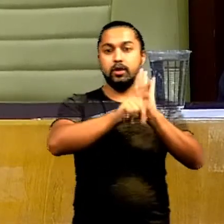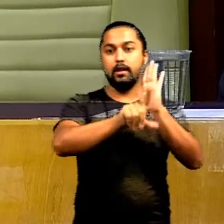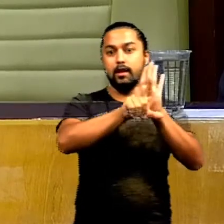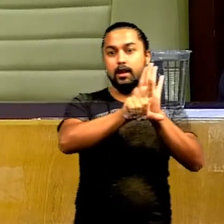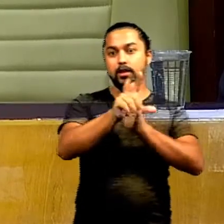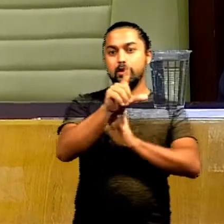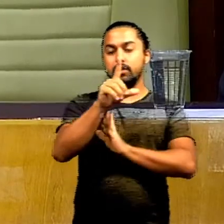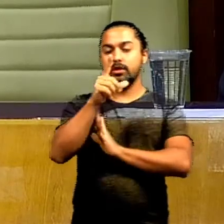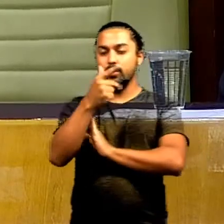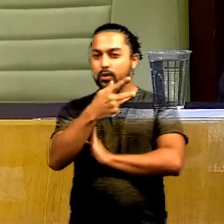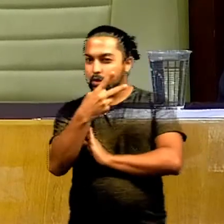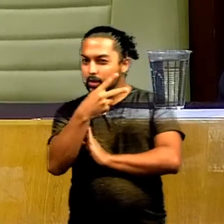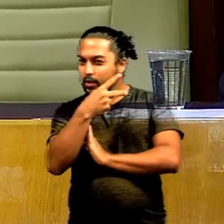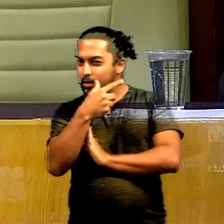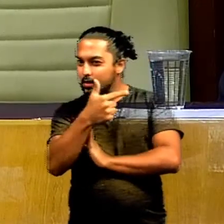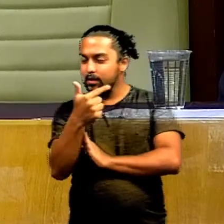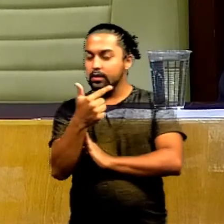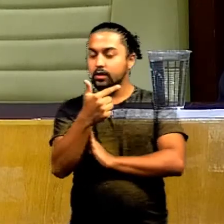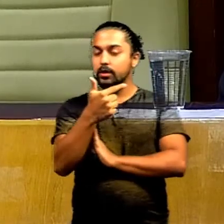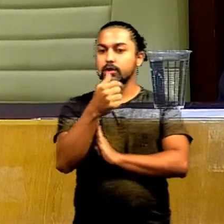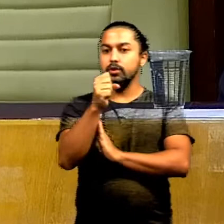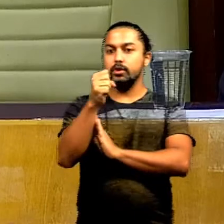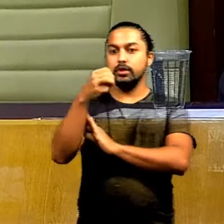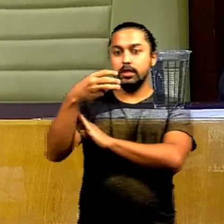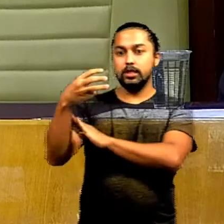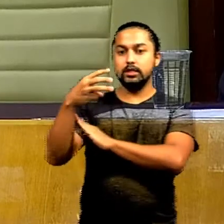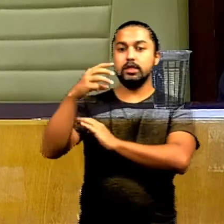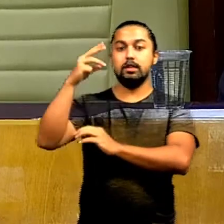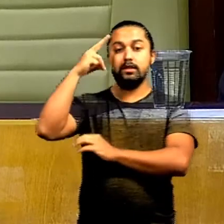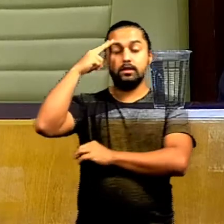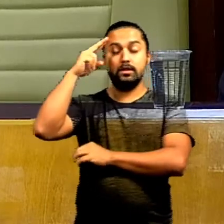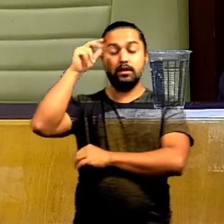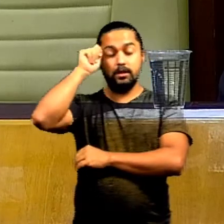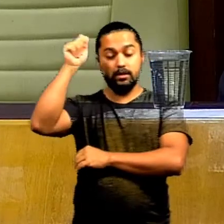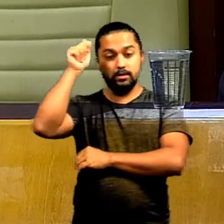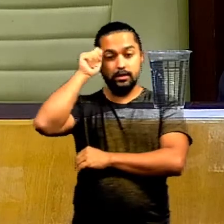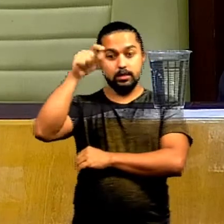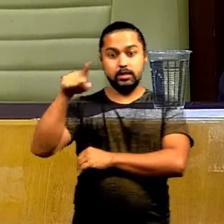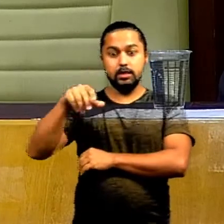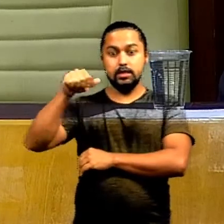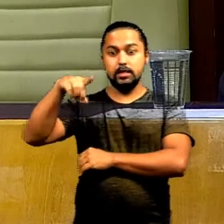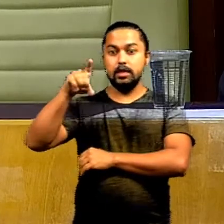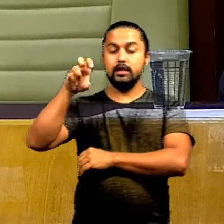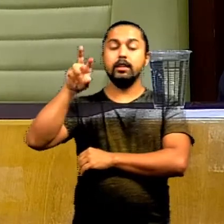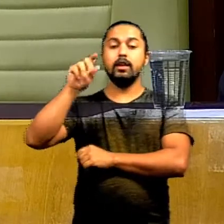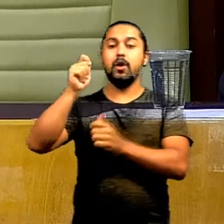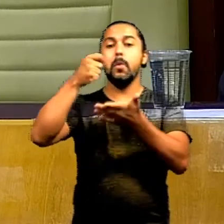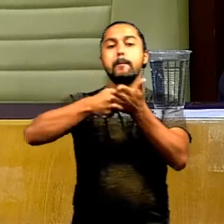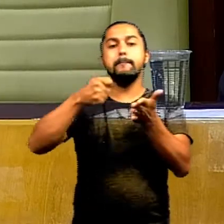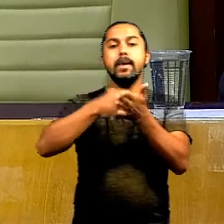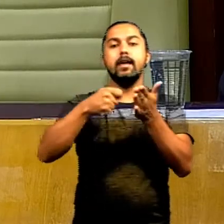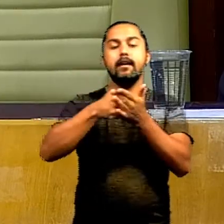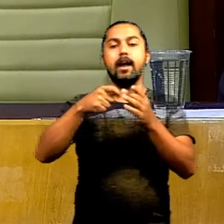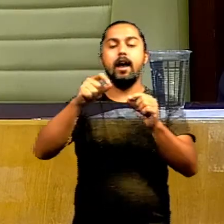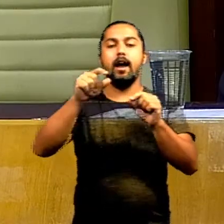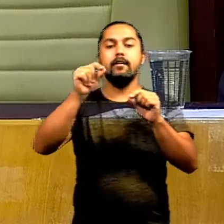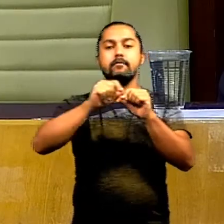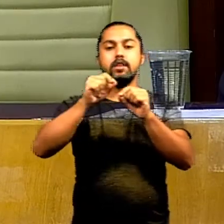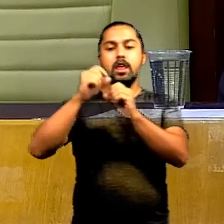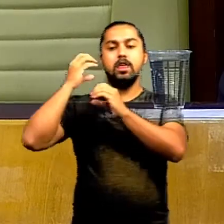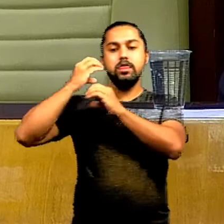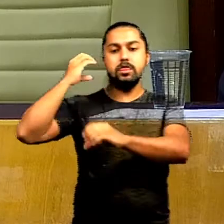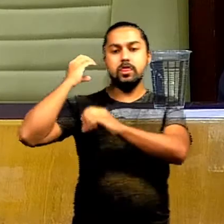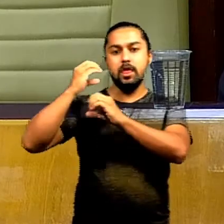283, de 2018, da autoria do vereador Zander Fábio, dispõe sobre a obrigatoriedade de exame toxológico para taxista e